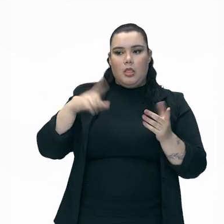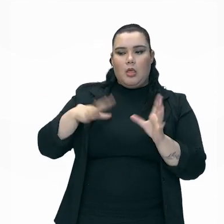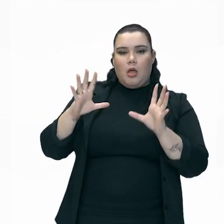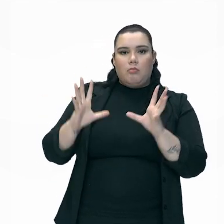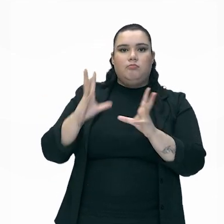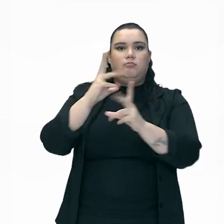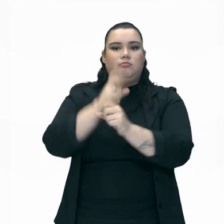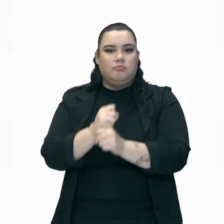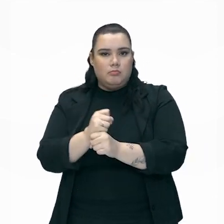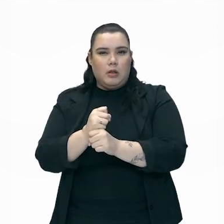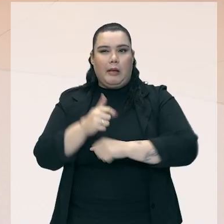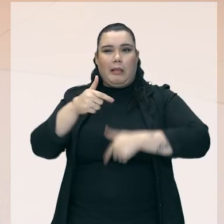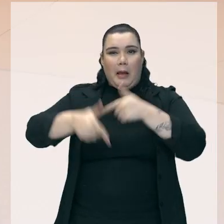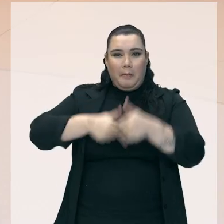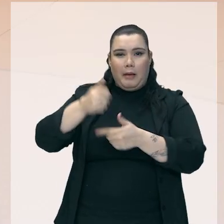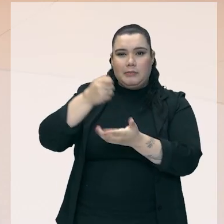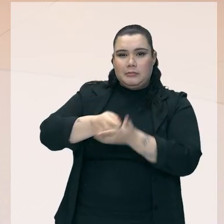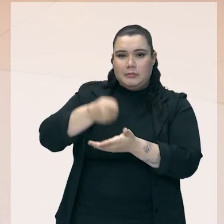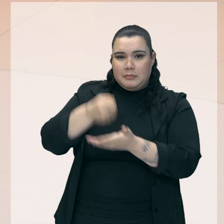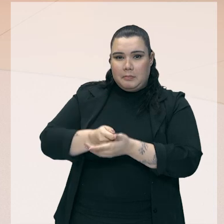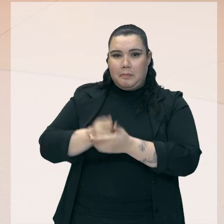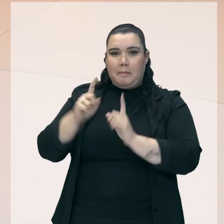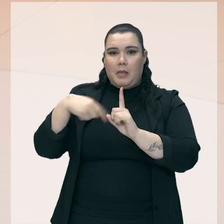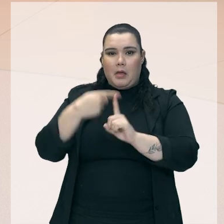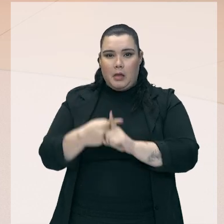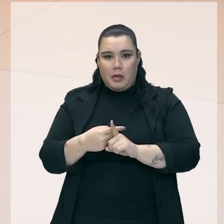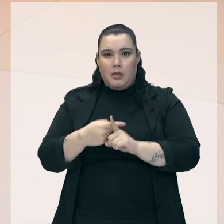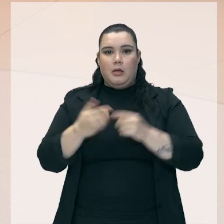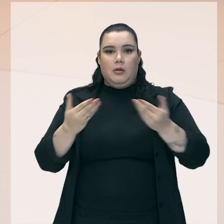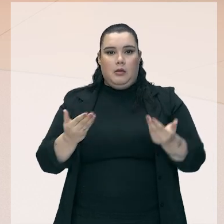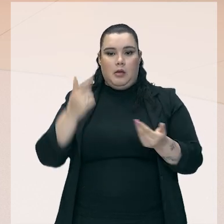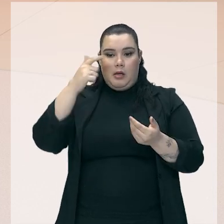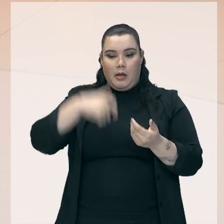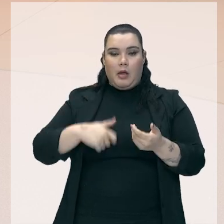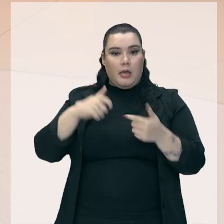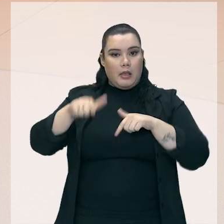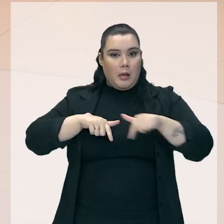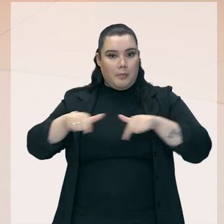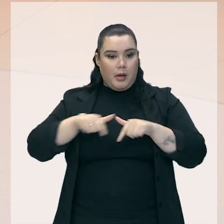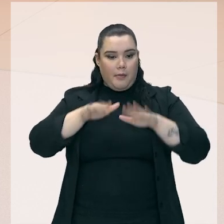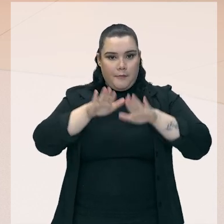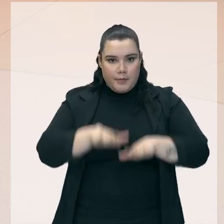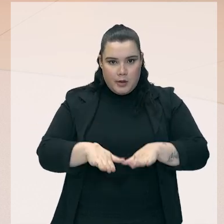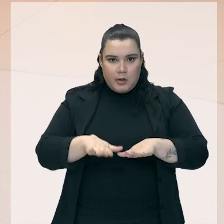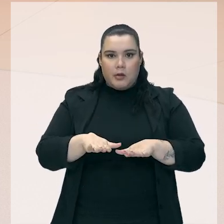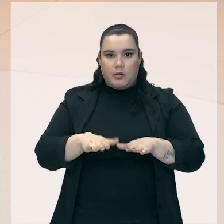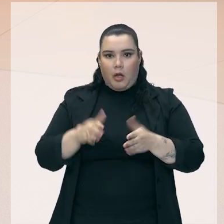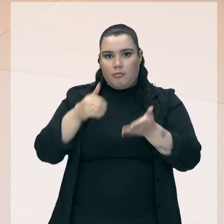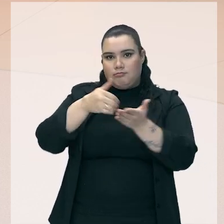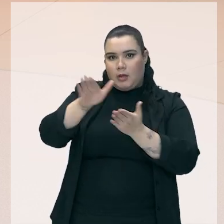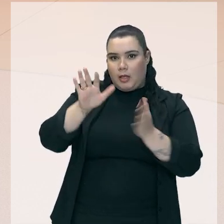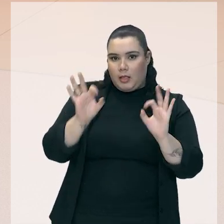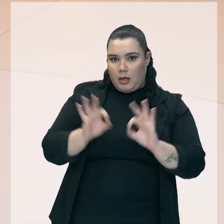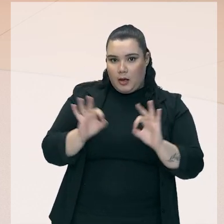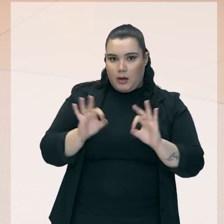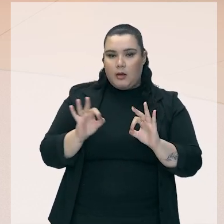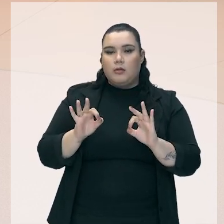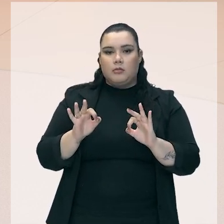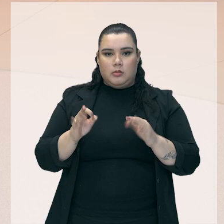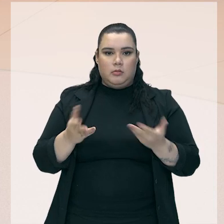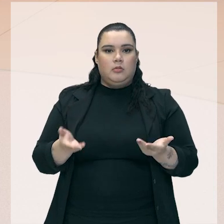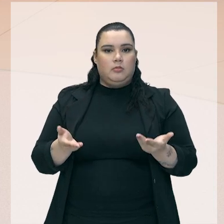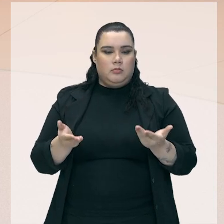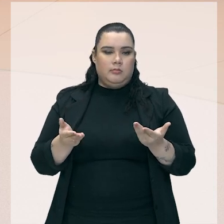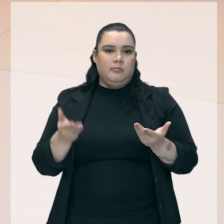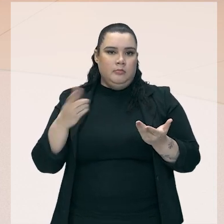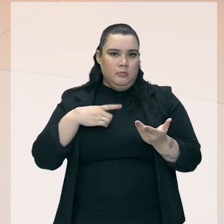pessoal, essa pressão, né? Para quem fica, para quem não perde um emprego em um determinado, vários tipos de trabalho, a pressão acaba